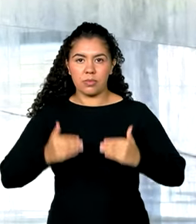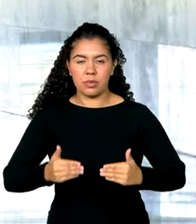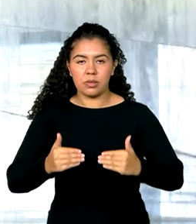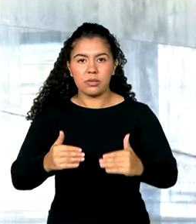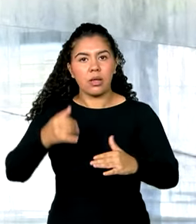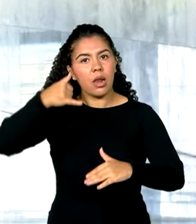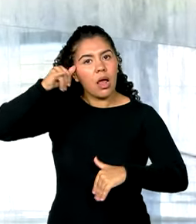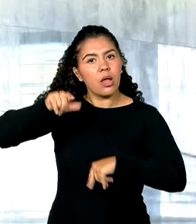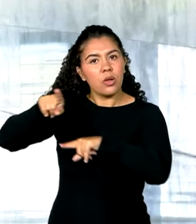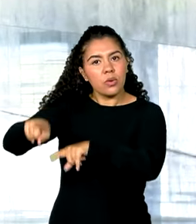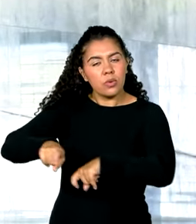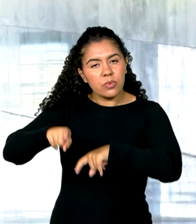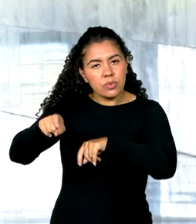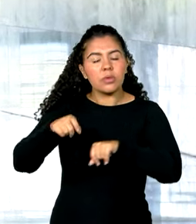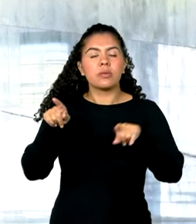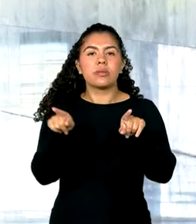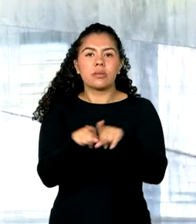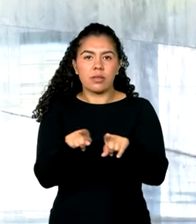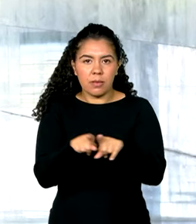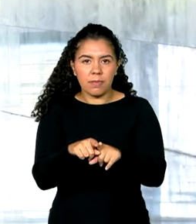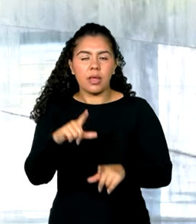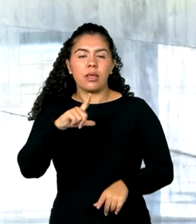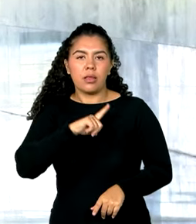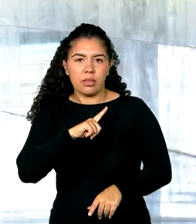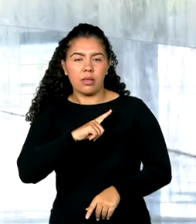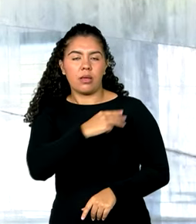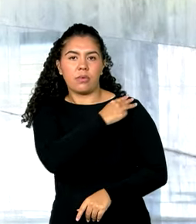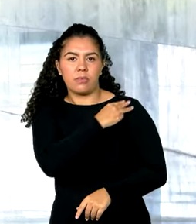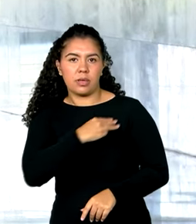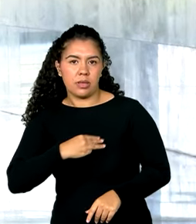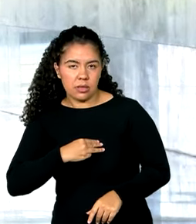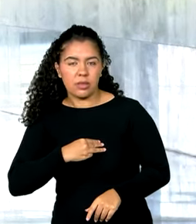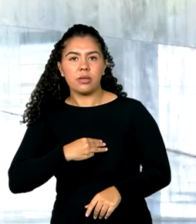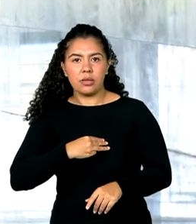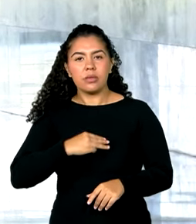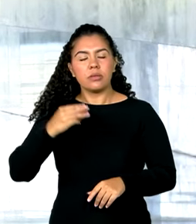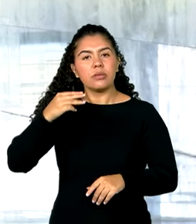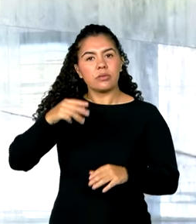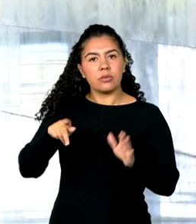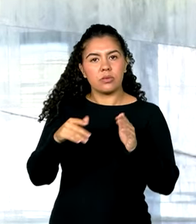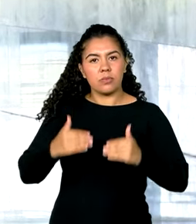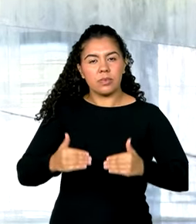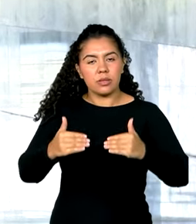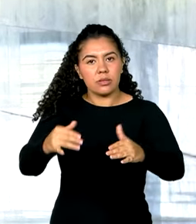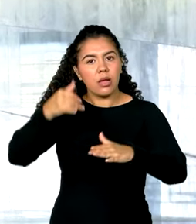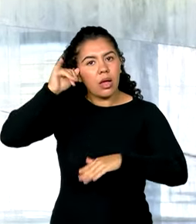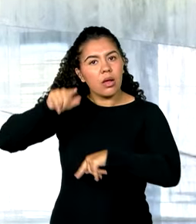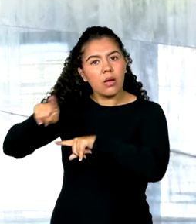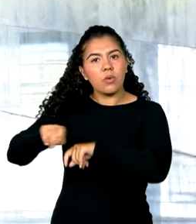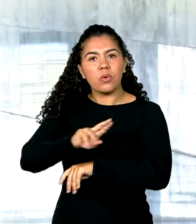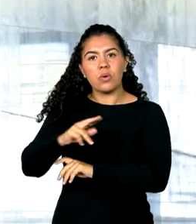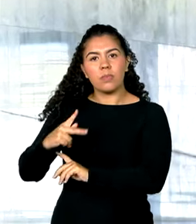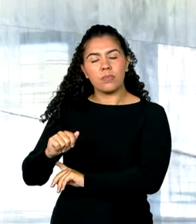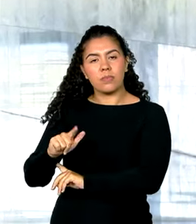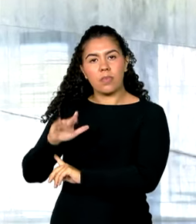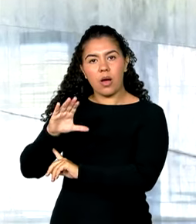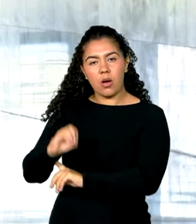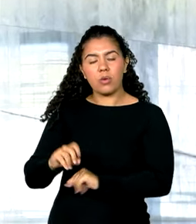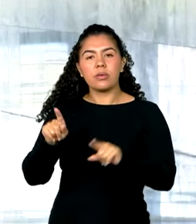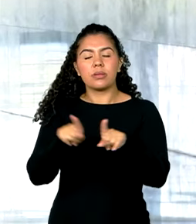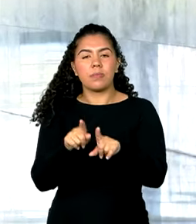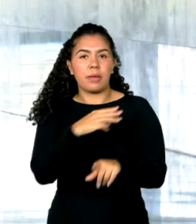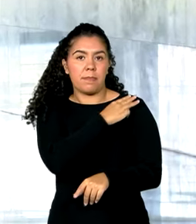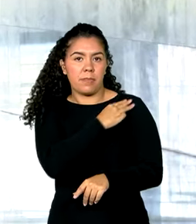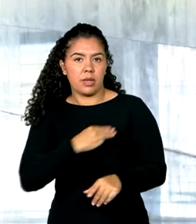Fávaro, o ministro do Desenvolvimento Agrário e Agricultura Familiar, Paulo Teixeira, o ministro da Fazenda, Fernando